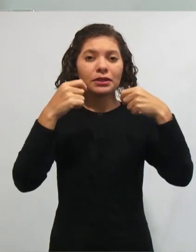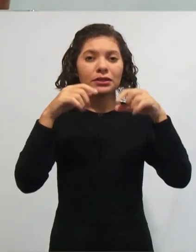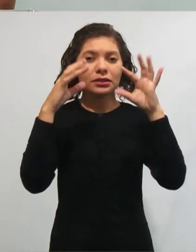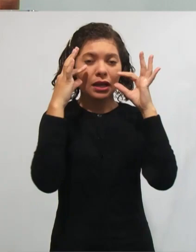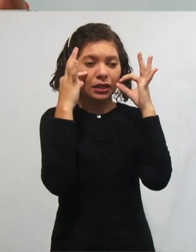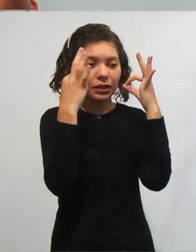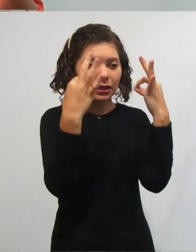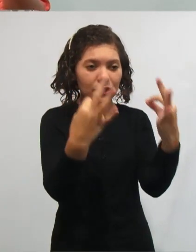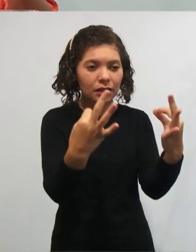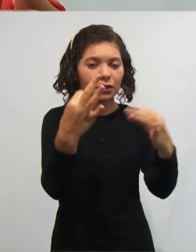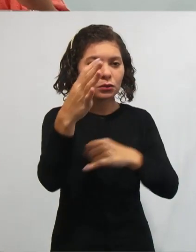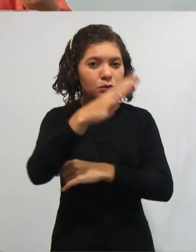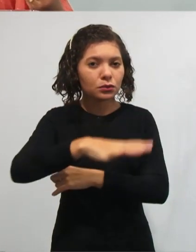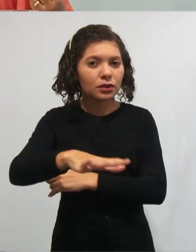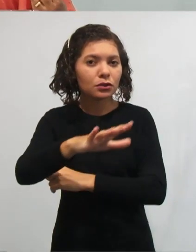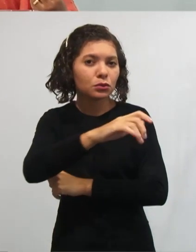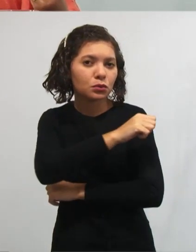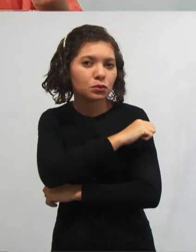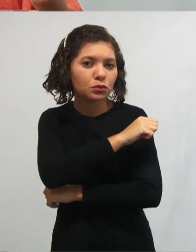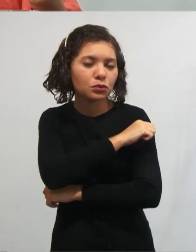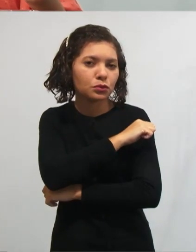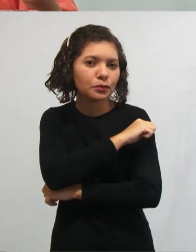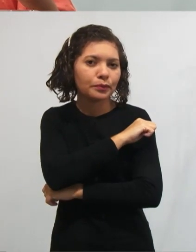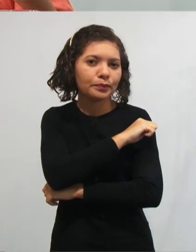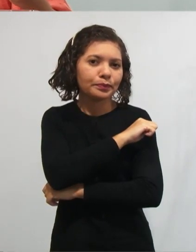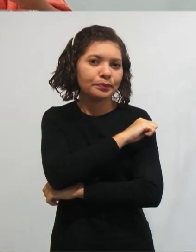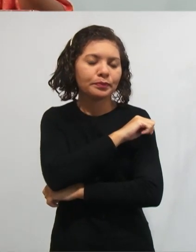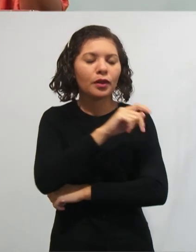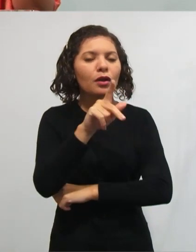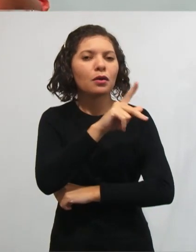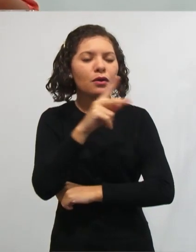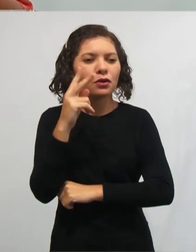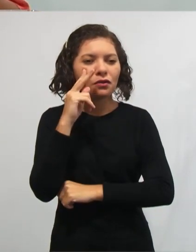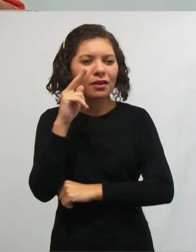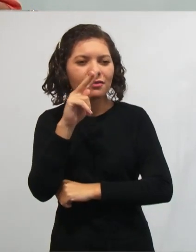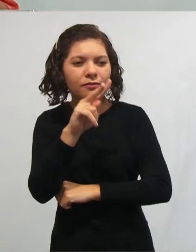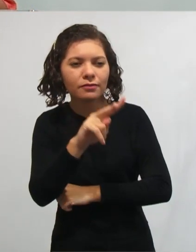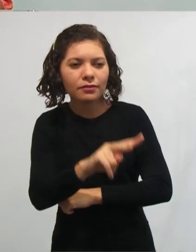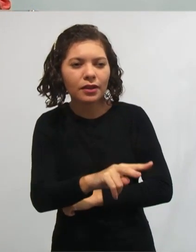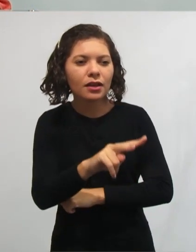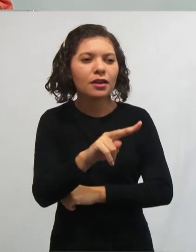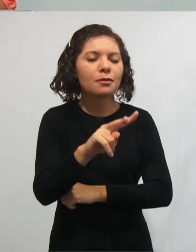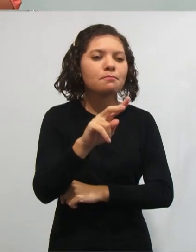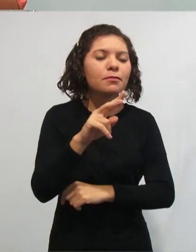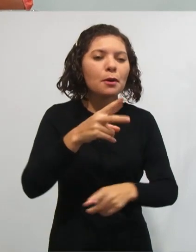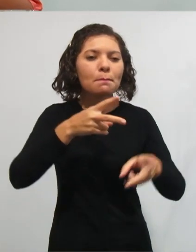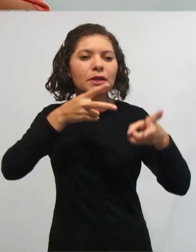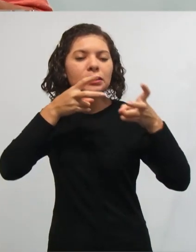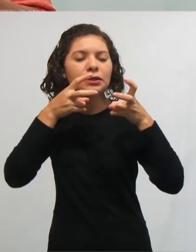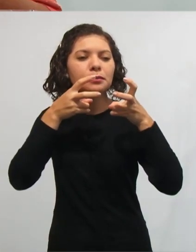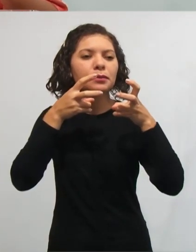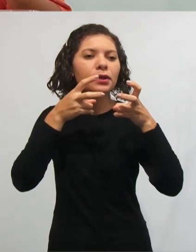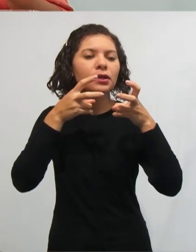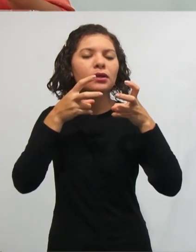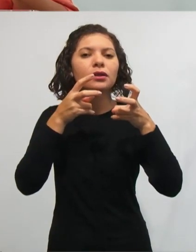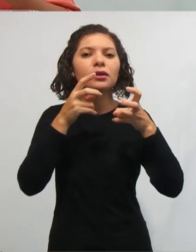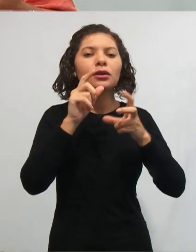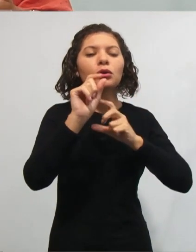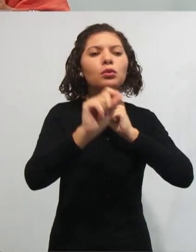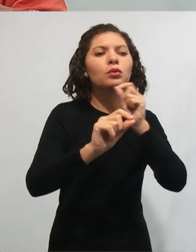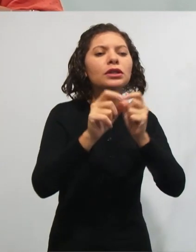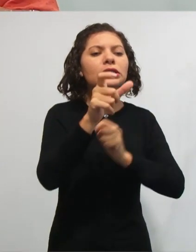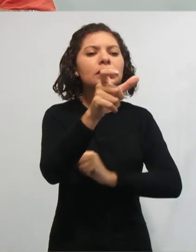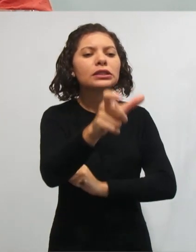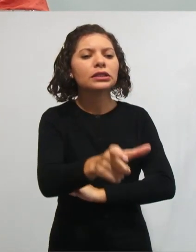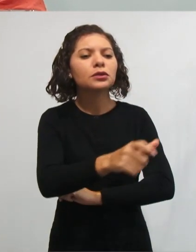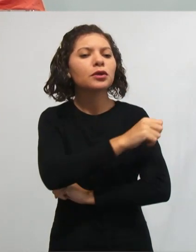diagnosticar, porque não cabe a ele fazer esse diagnóstico, mas dentro da sala dele identificar exatamente o que esse